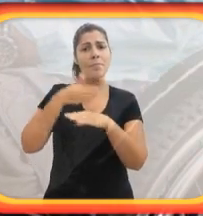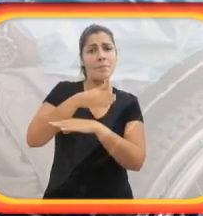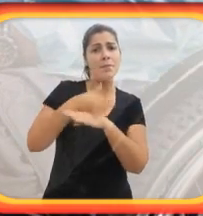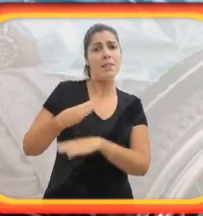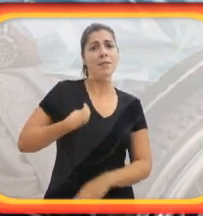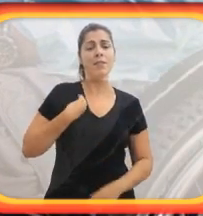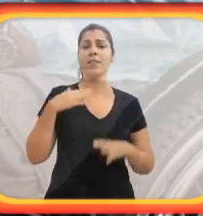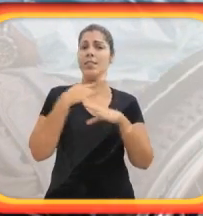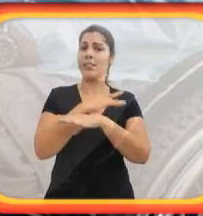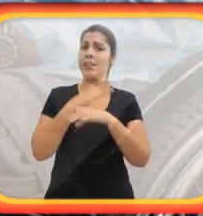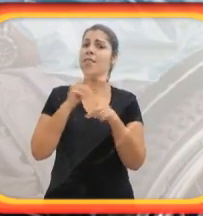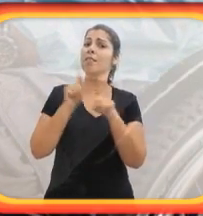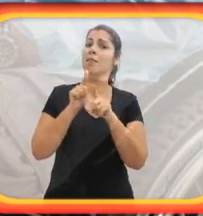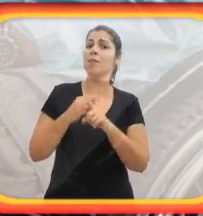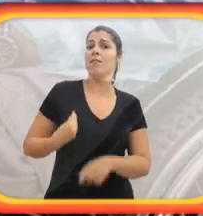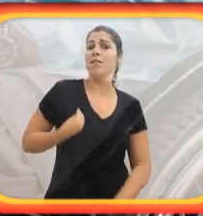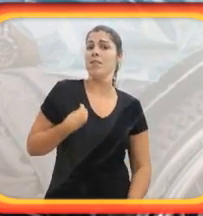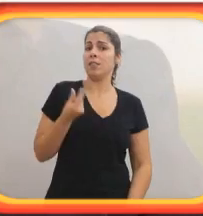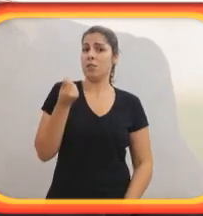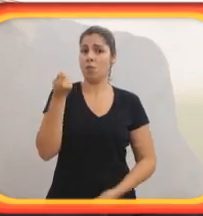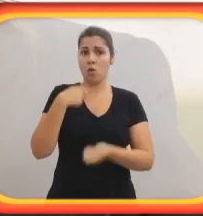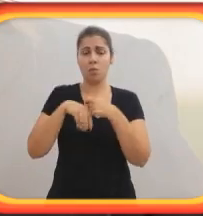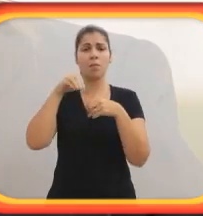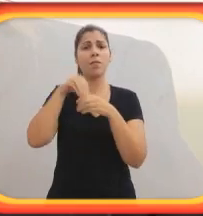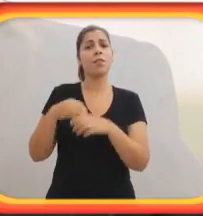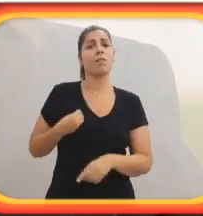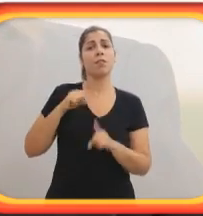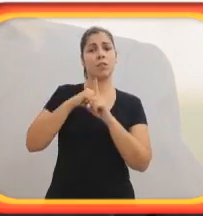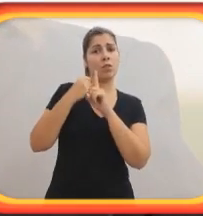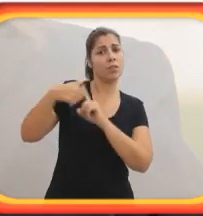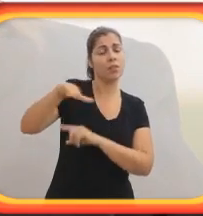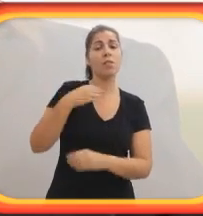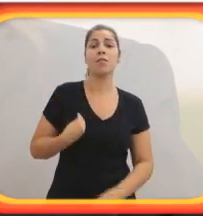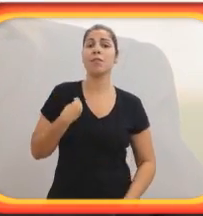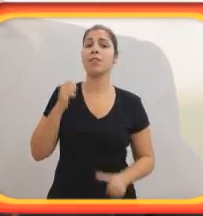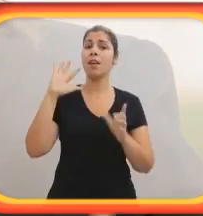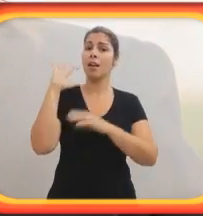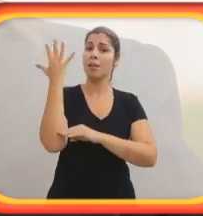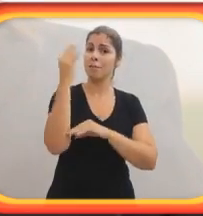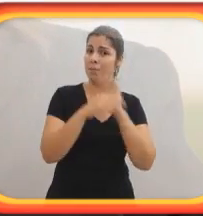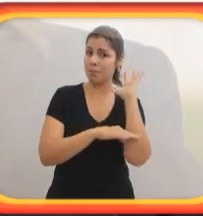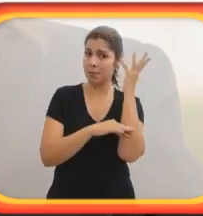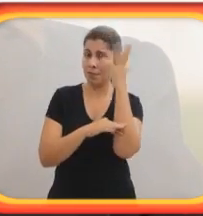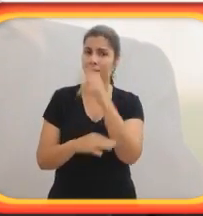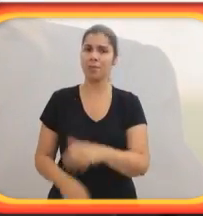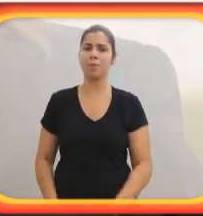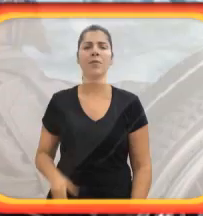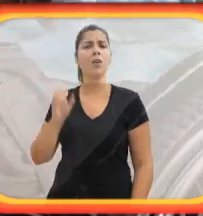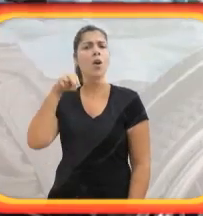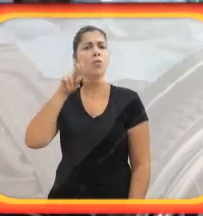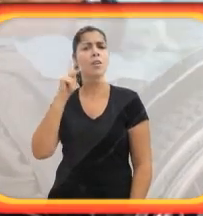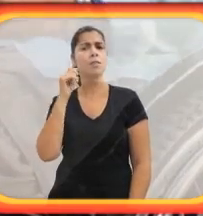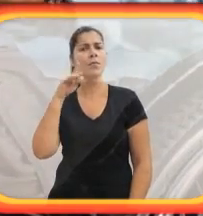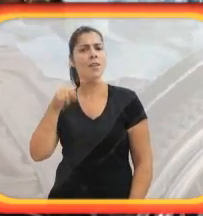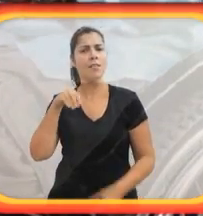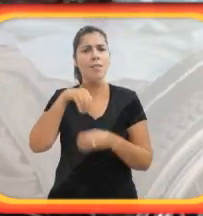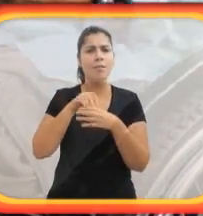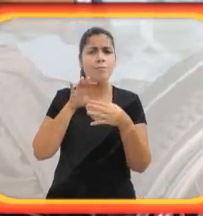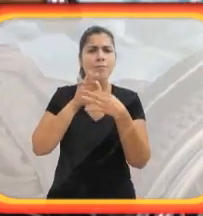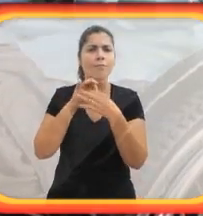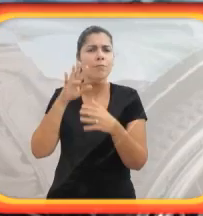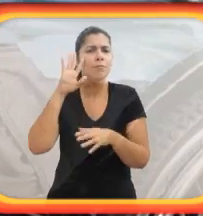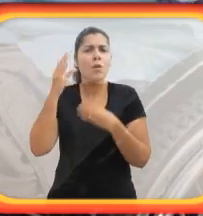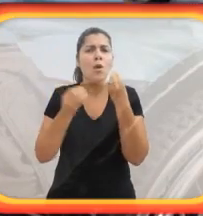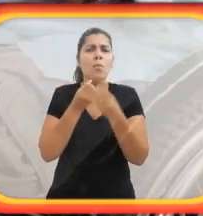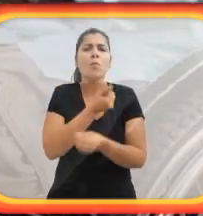mesmo direito de usufruir, de participar da vida da cidade, da vida econômica, da vida social, da vida ambiental. O ONU Habitat tem